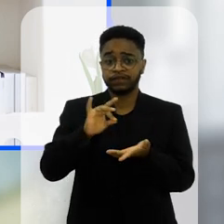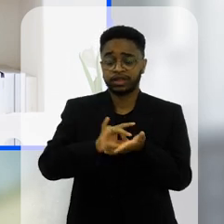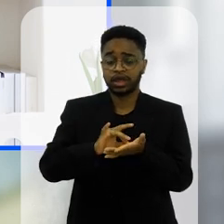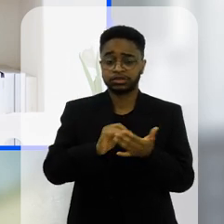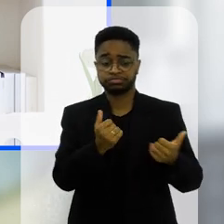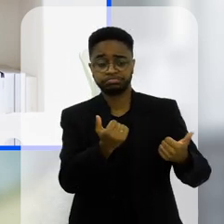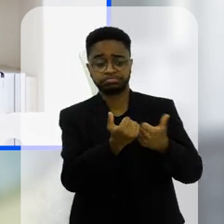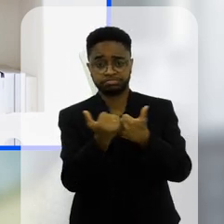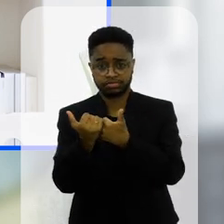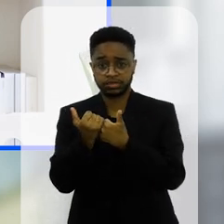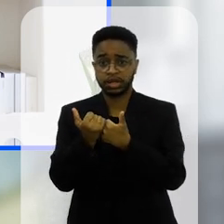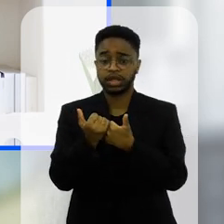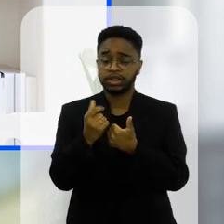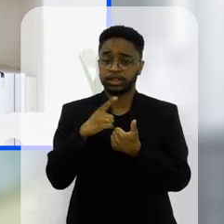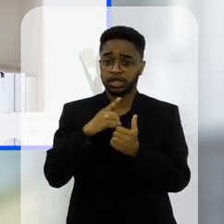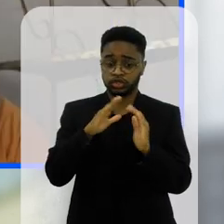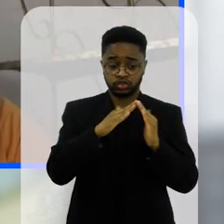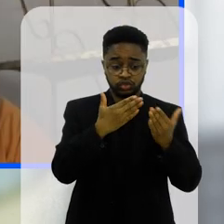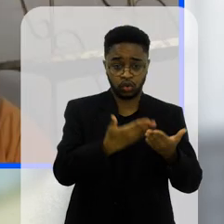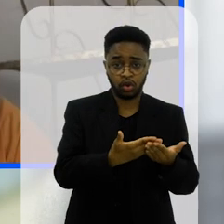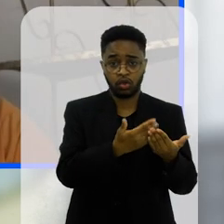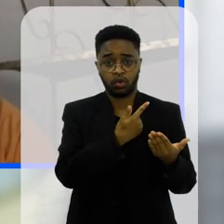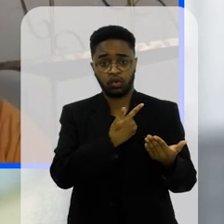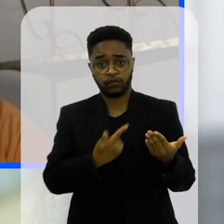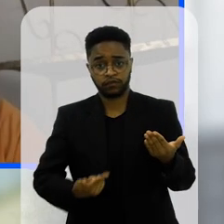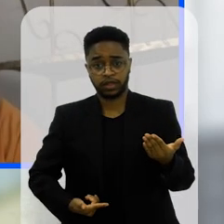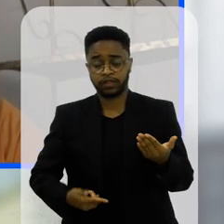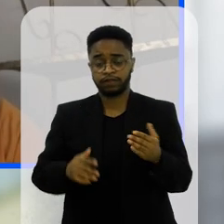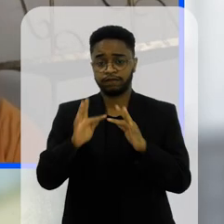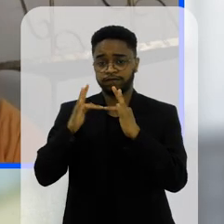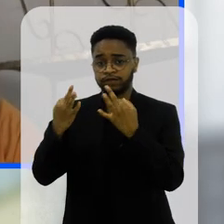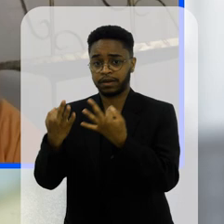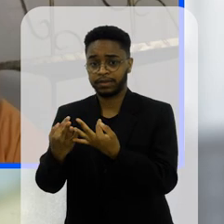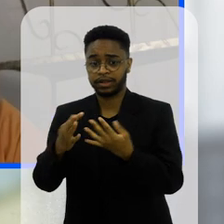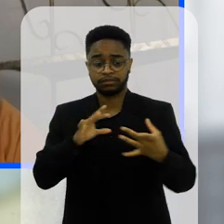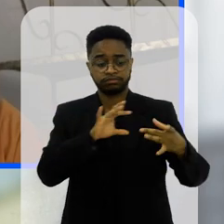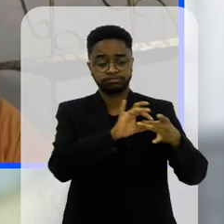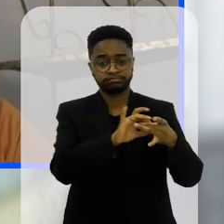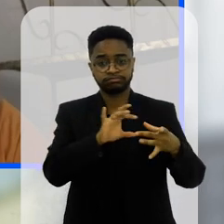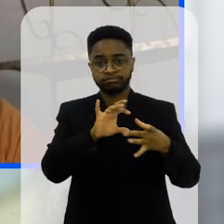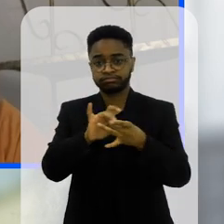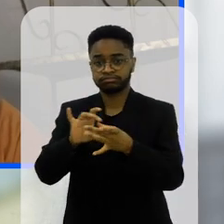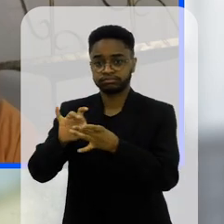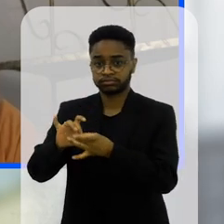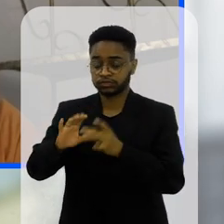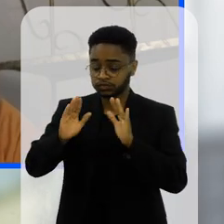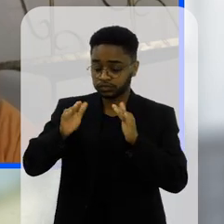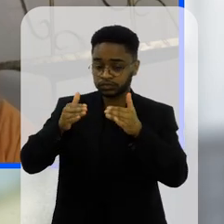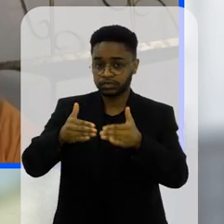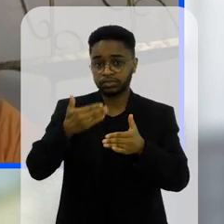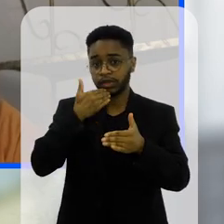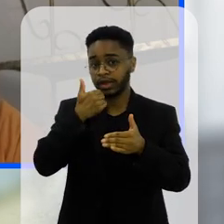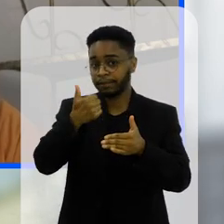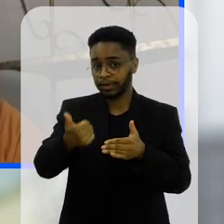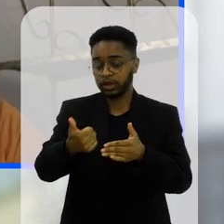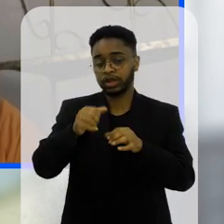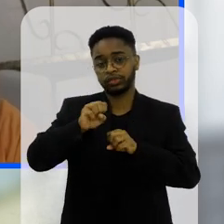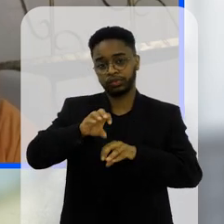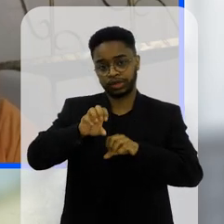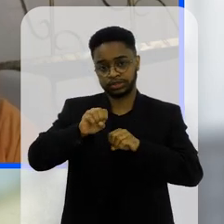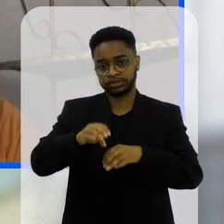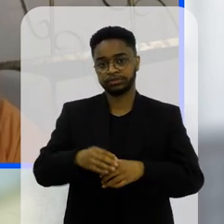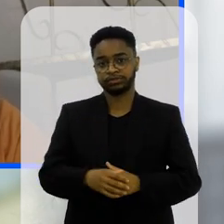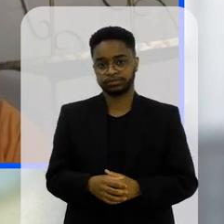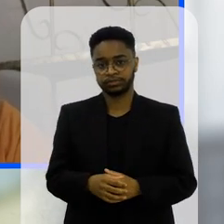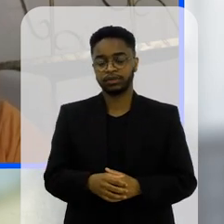é uma soma né eu vejo aqui escola governo família todo mundo em prol da melhora